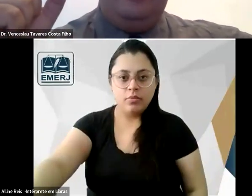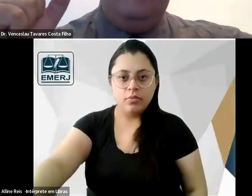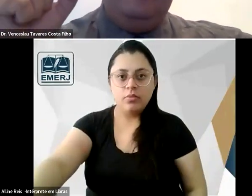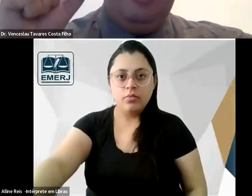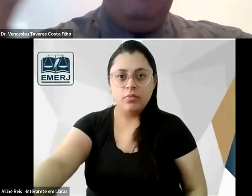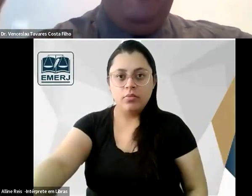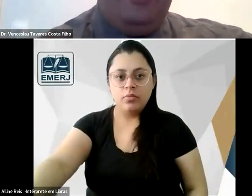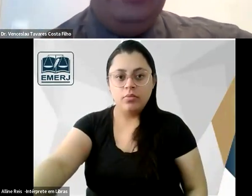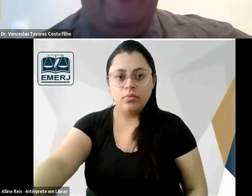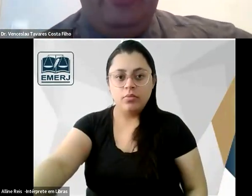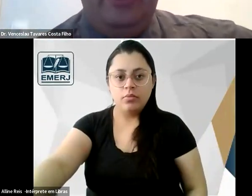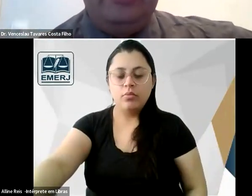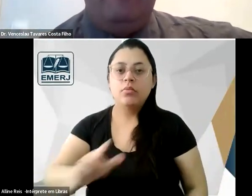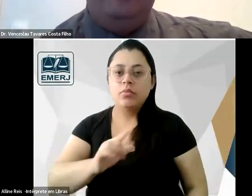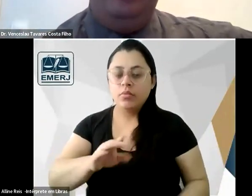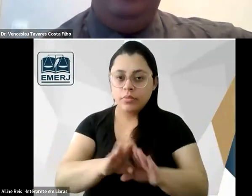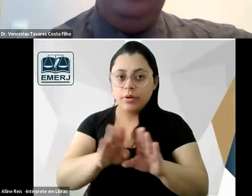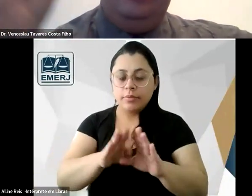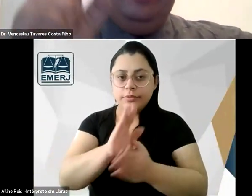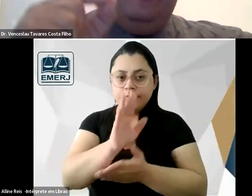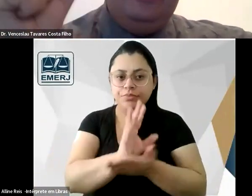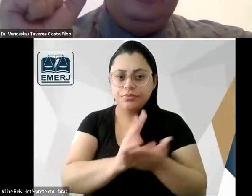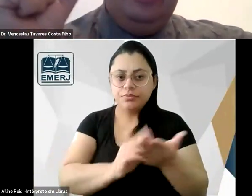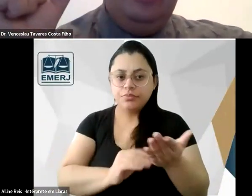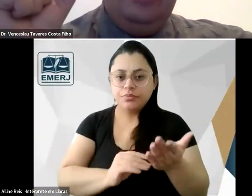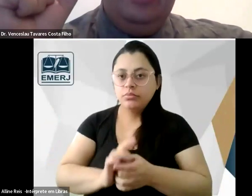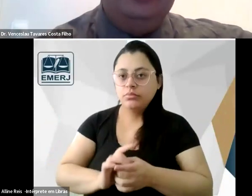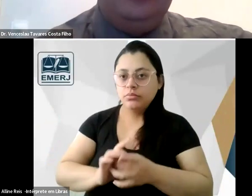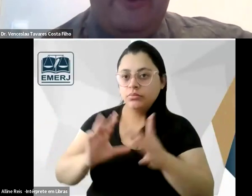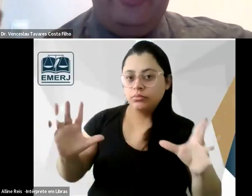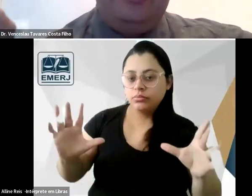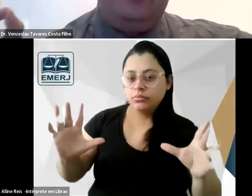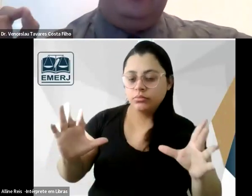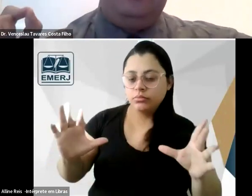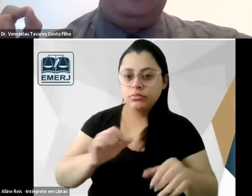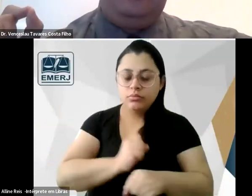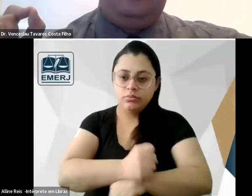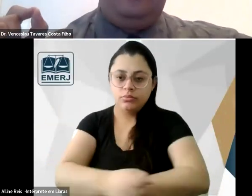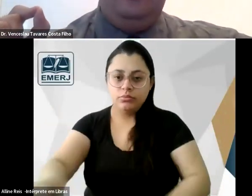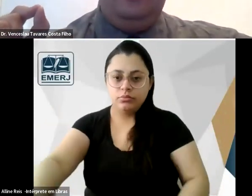também vai se refletir nessa igualdade entre livres e escravos